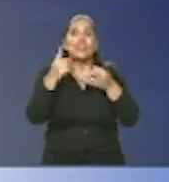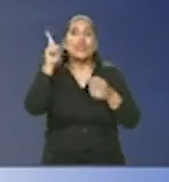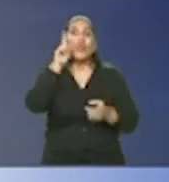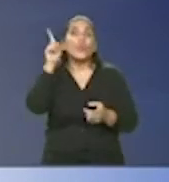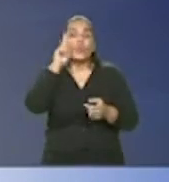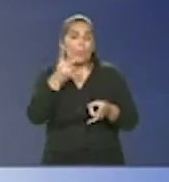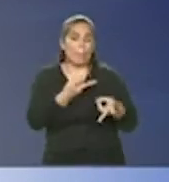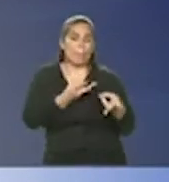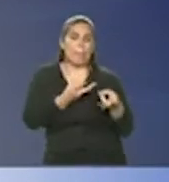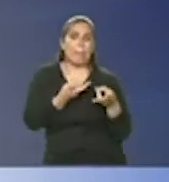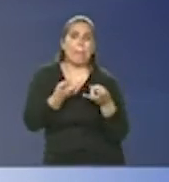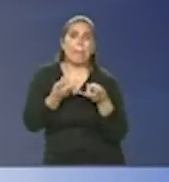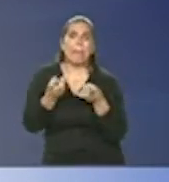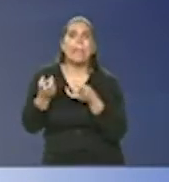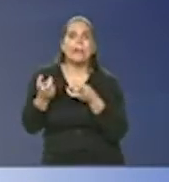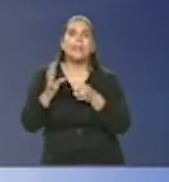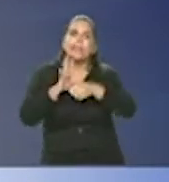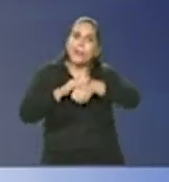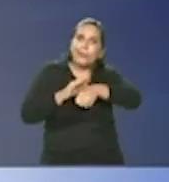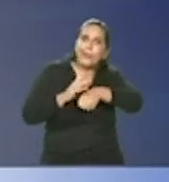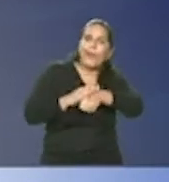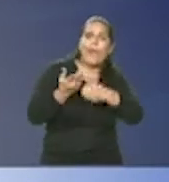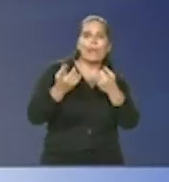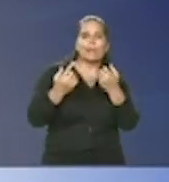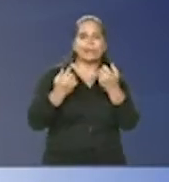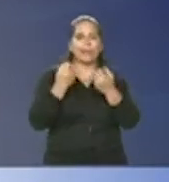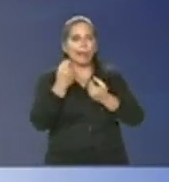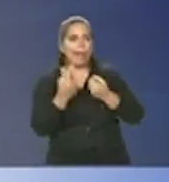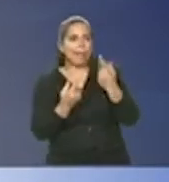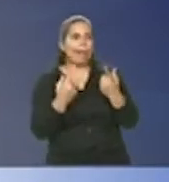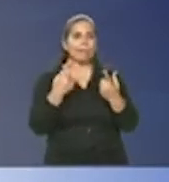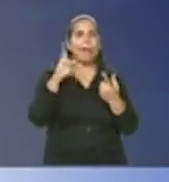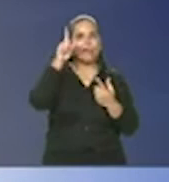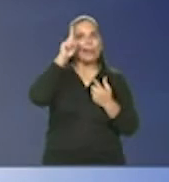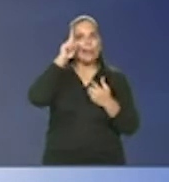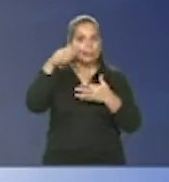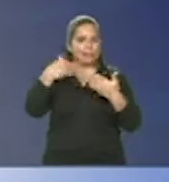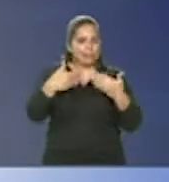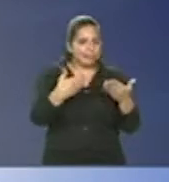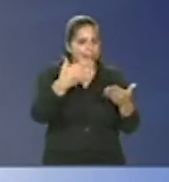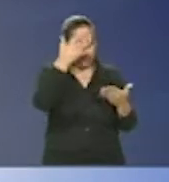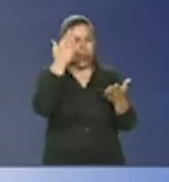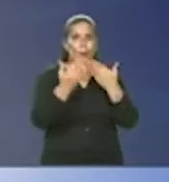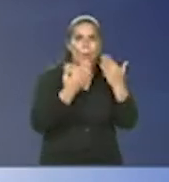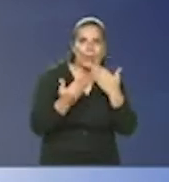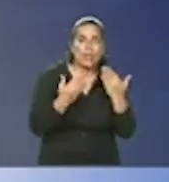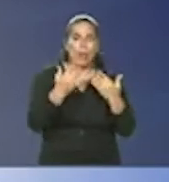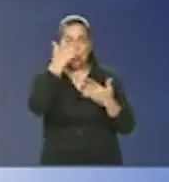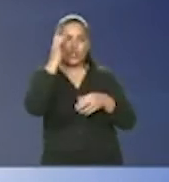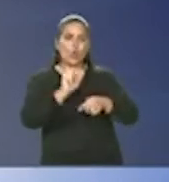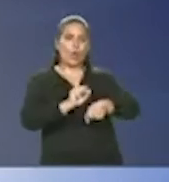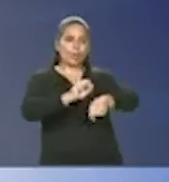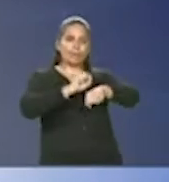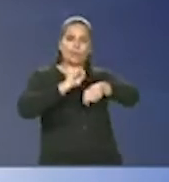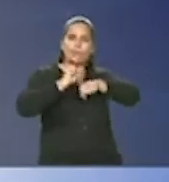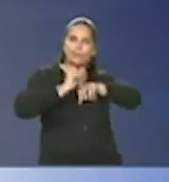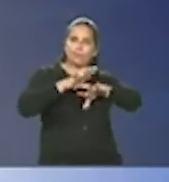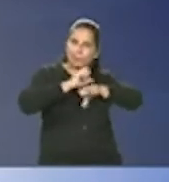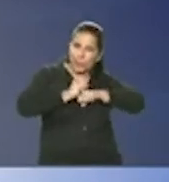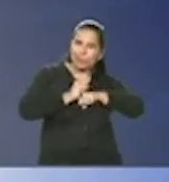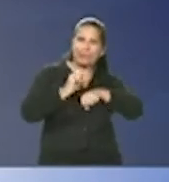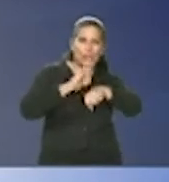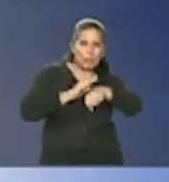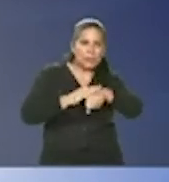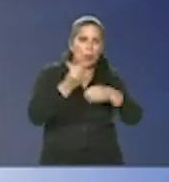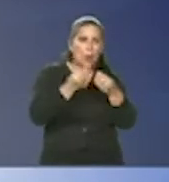da doença o dia a dia das pessoas internadas como que elas reagem como que a gente salva